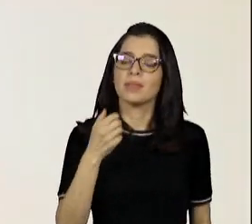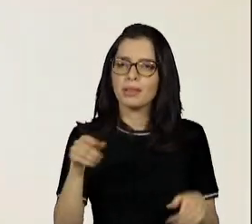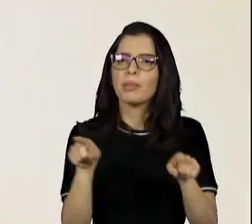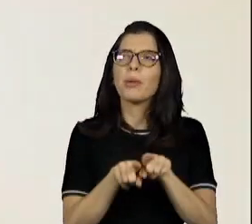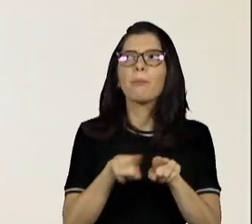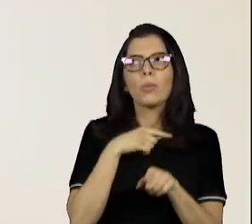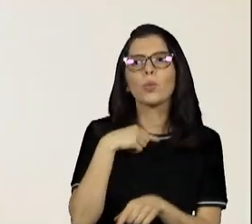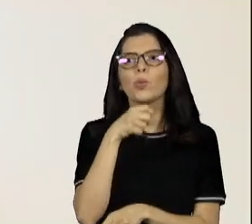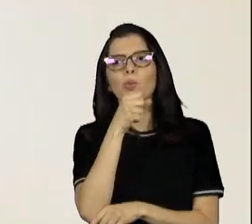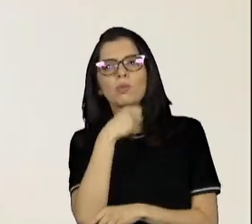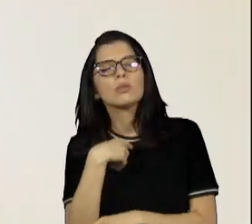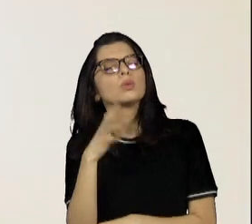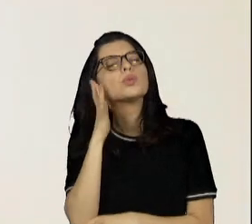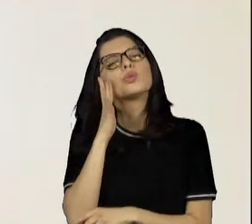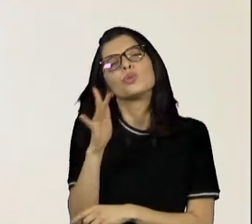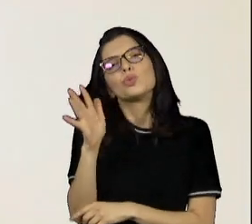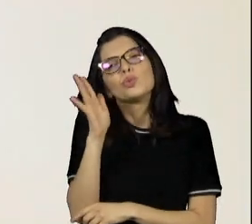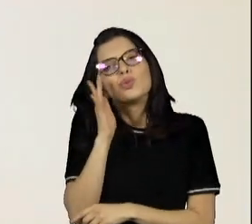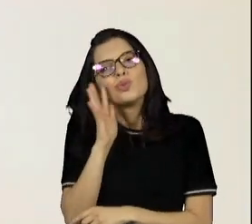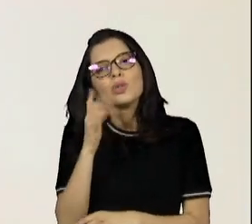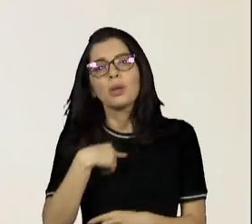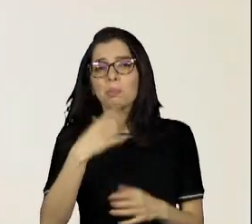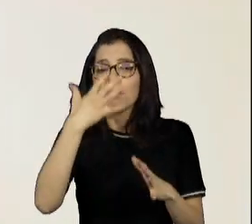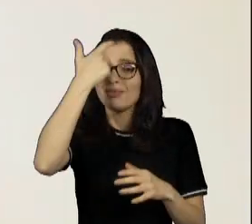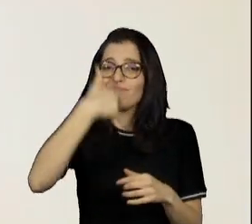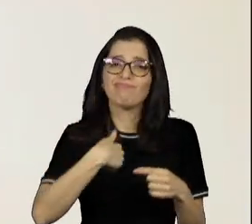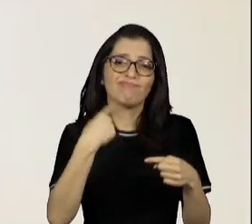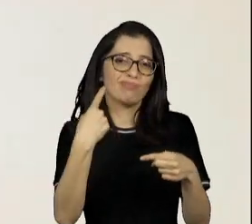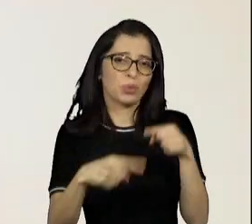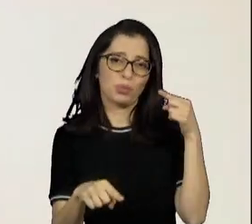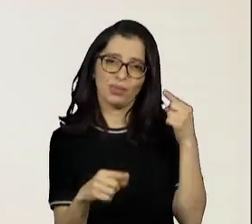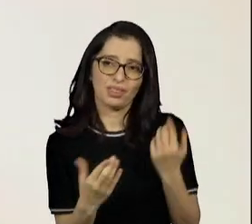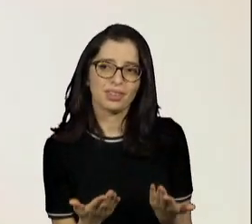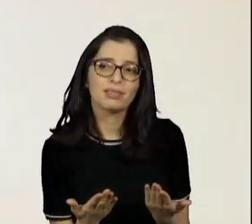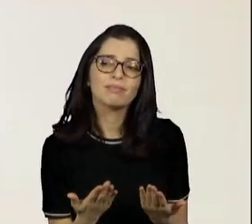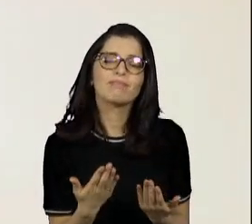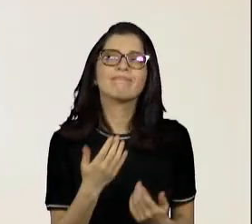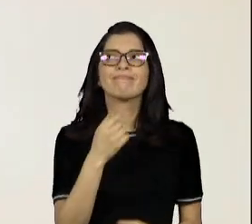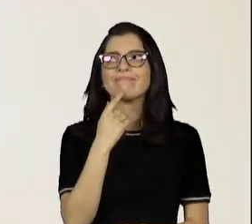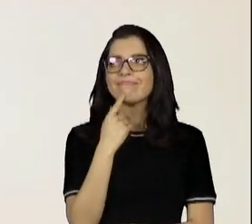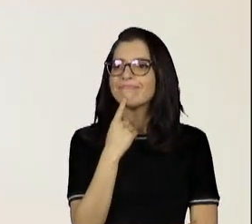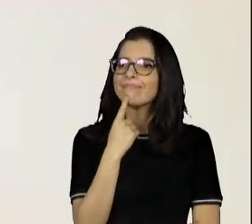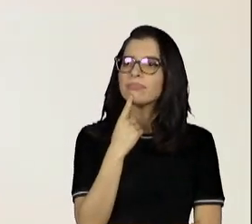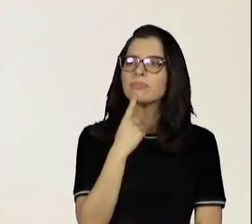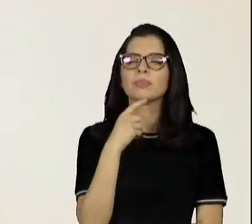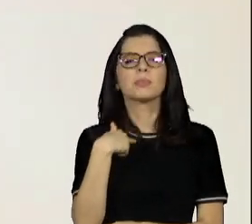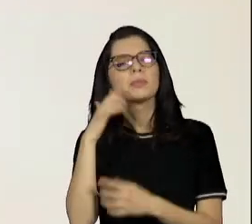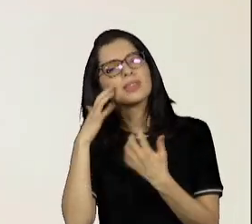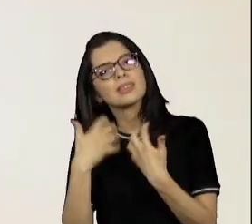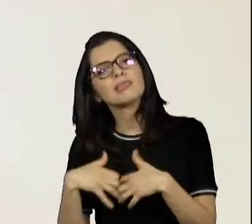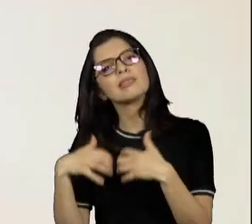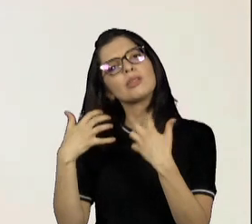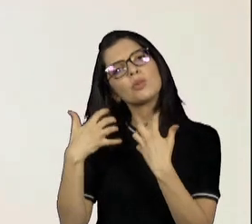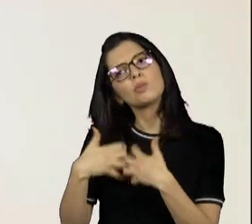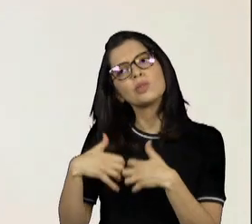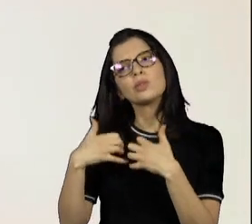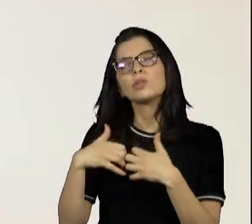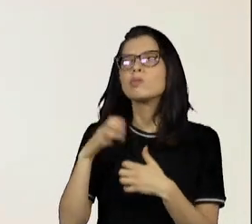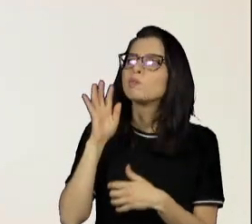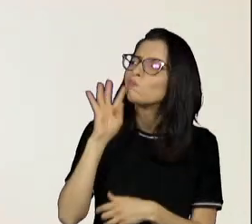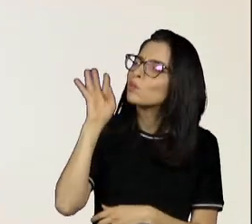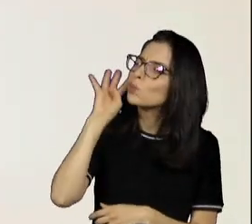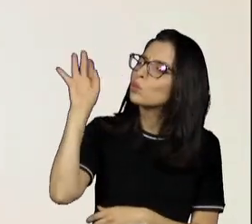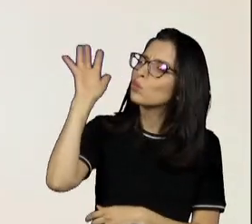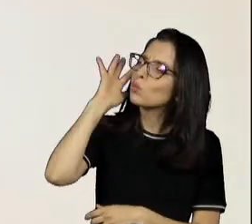dia cantar no Chacrinha, mas ia fazer feio, né? Achava que não ia funcionar. Eu imaginava, obviamente, porque eu sempre sonhava alto.